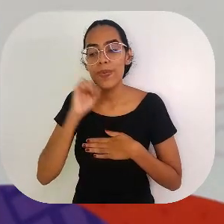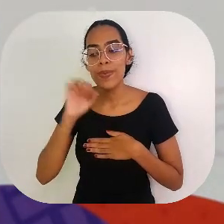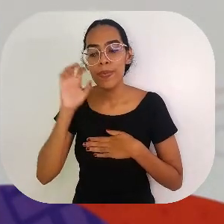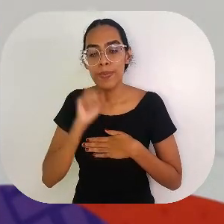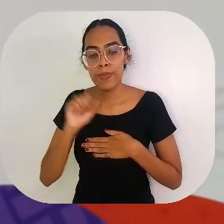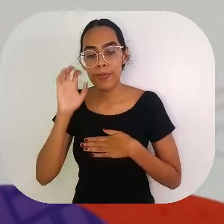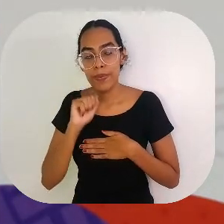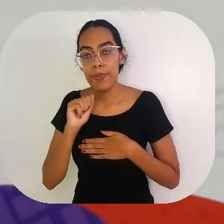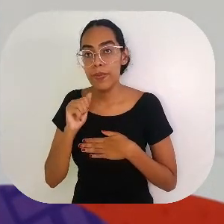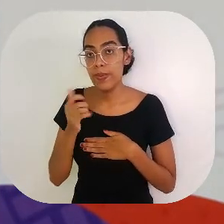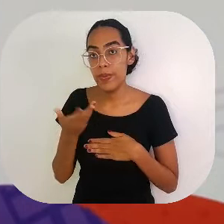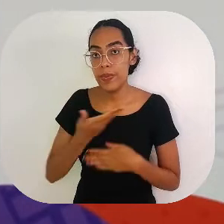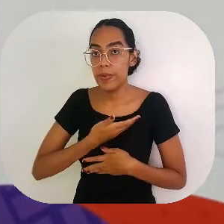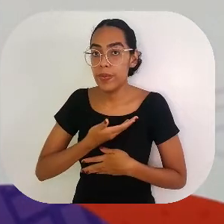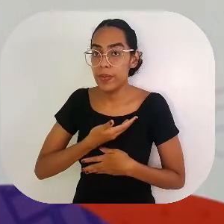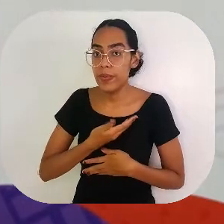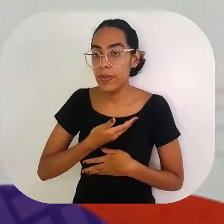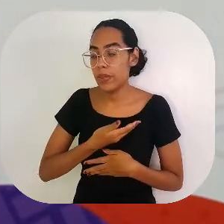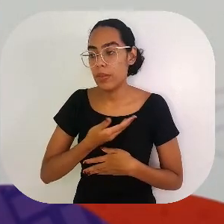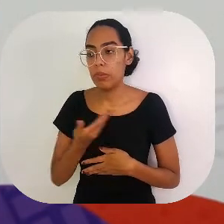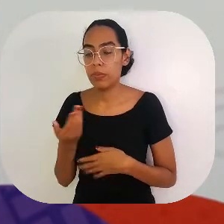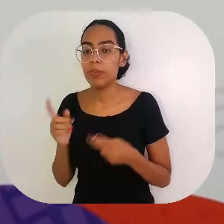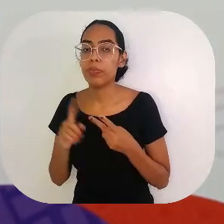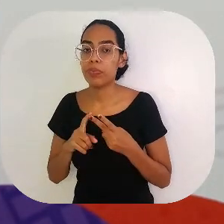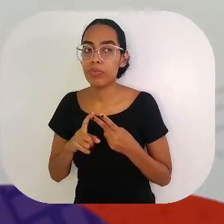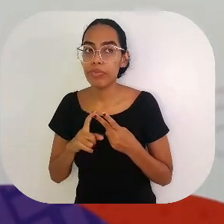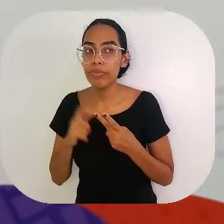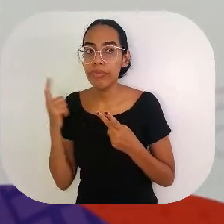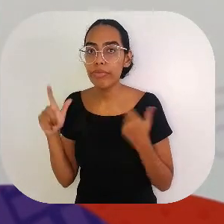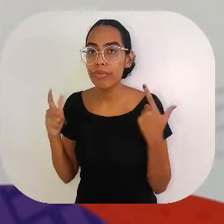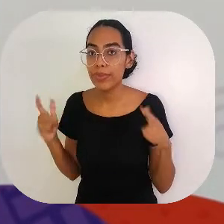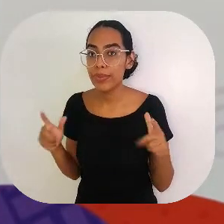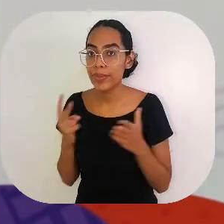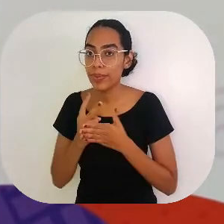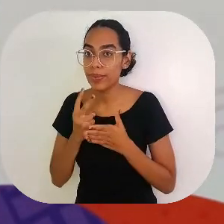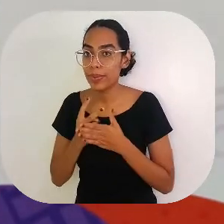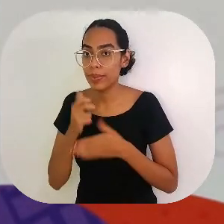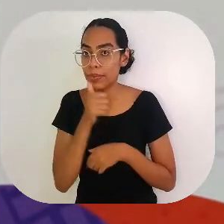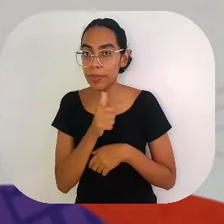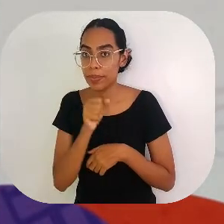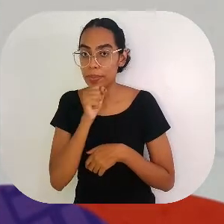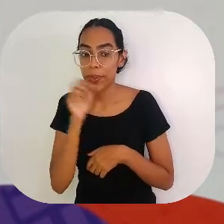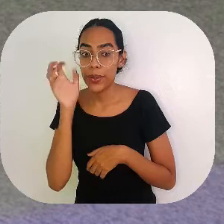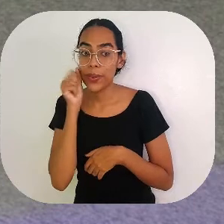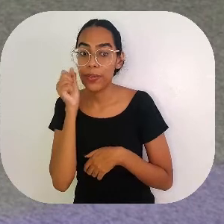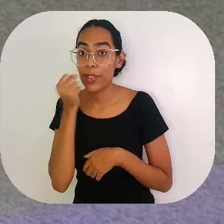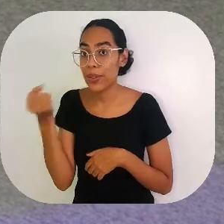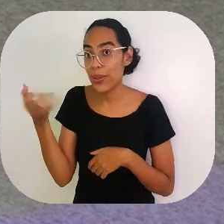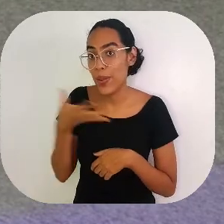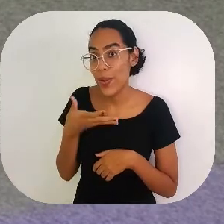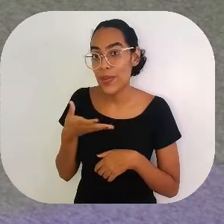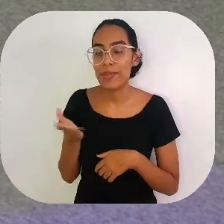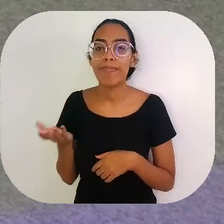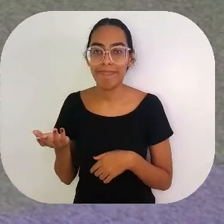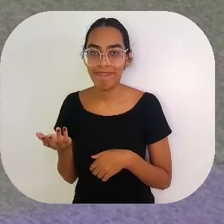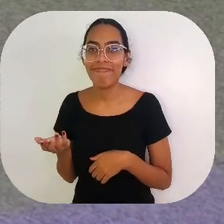contadores de histórias. Mas sempre vou na casa da minha mãe ouvir as histórias que ela tem pra contar pra mim. Pois bem,